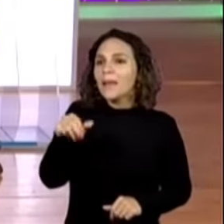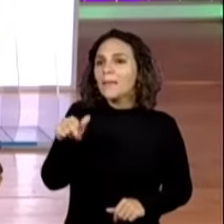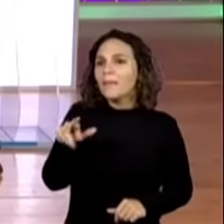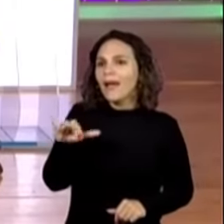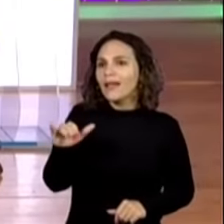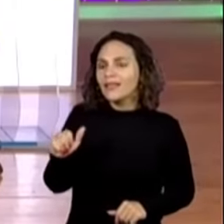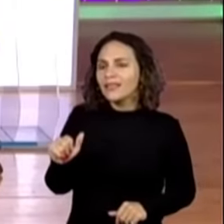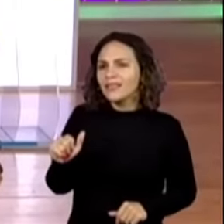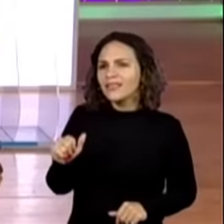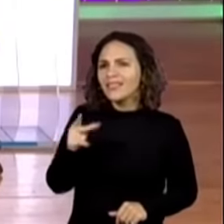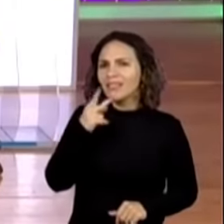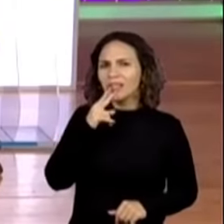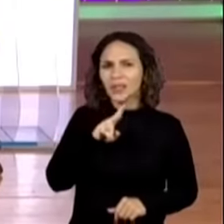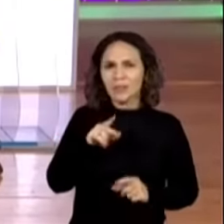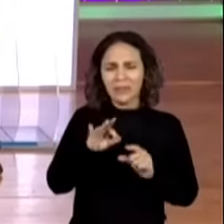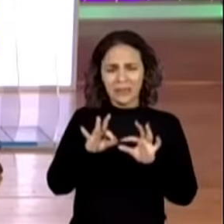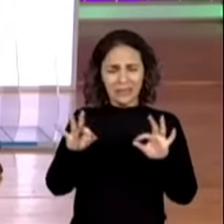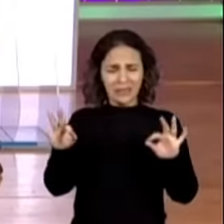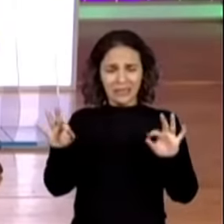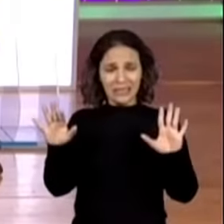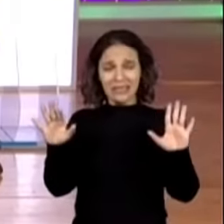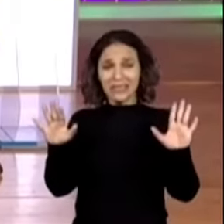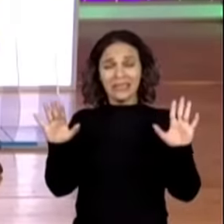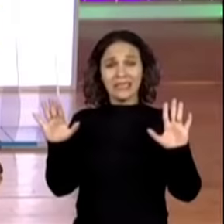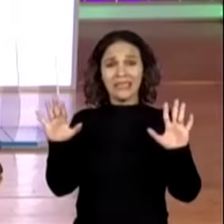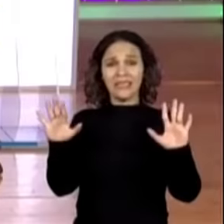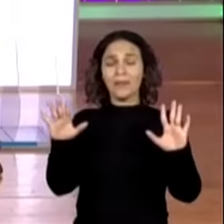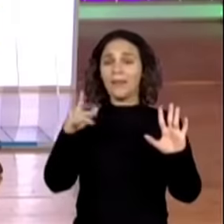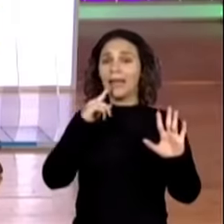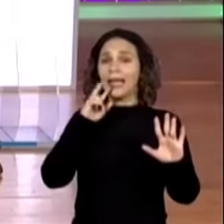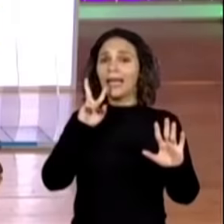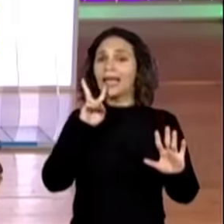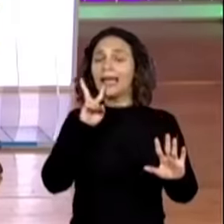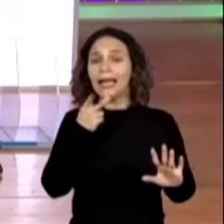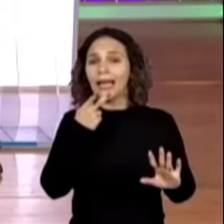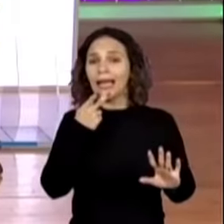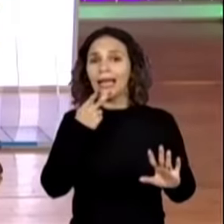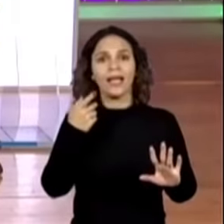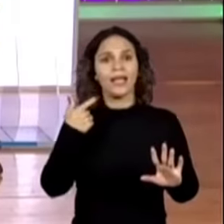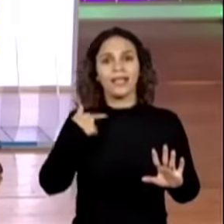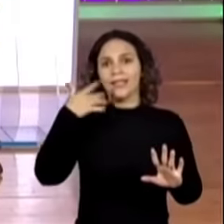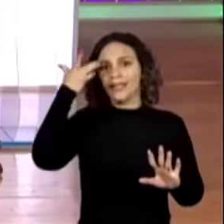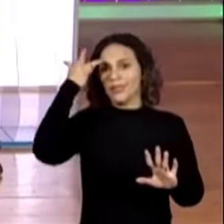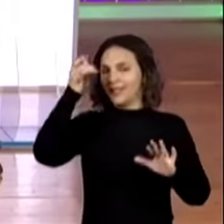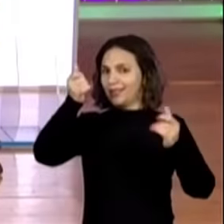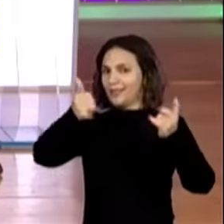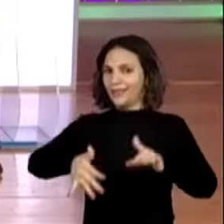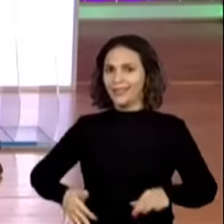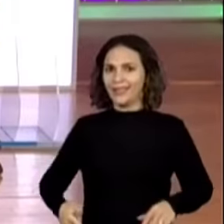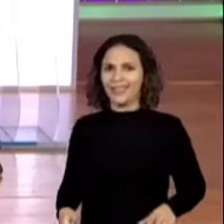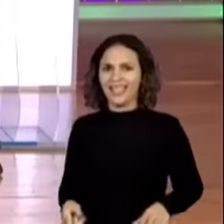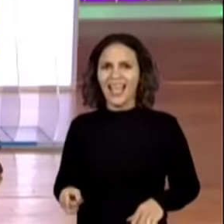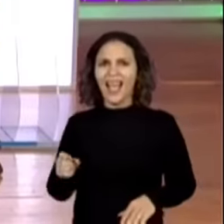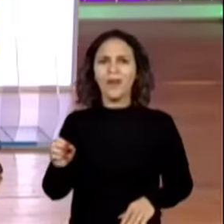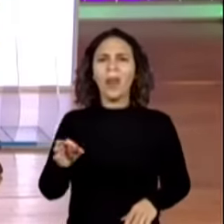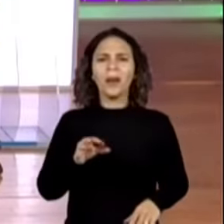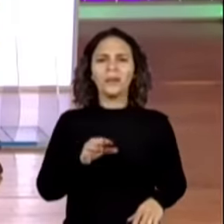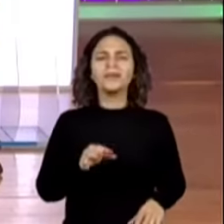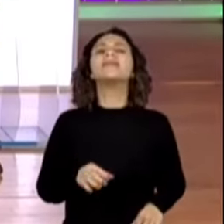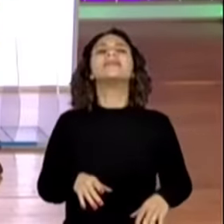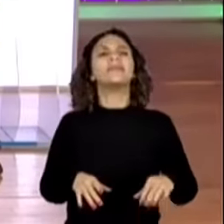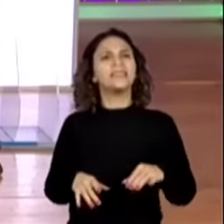Rampelstuken. Gente, ó, eu vou ficar no trava-língua com vocês, hein? Porque como falar rápido, Rampelstuken. Tá